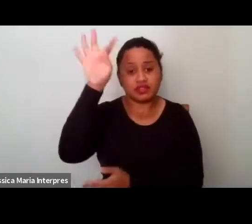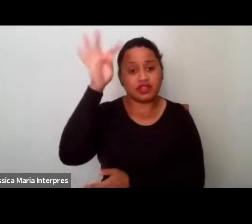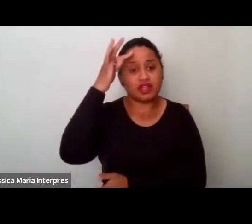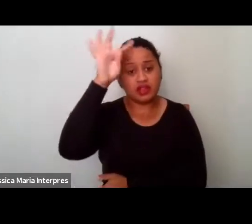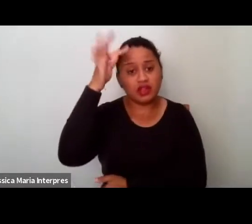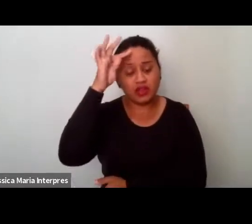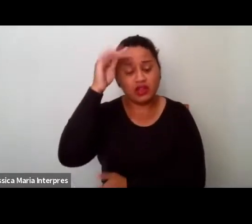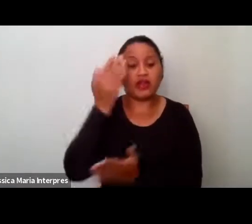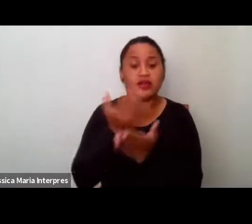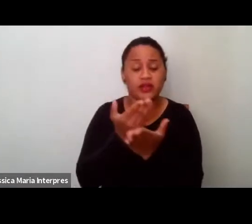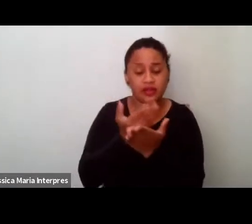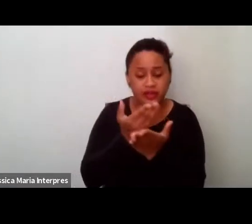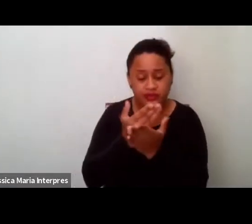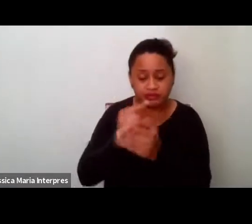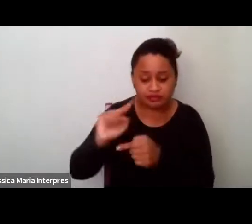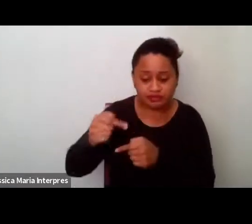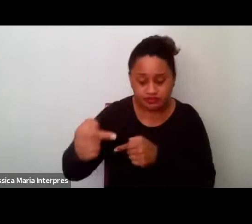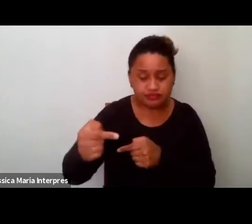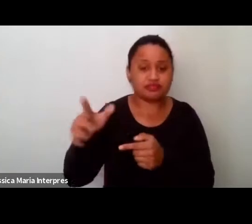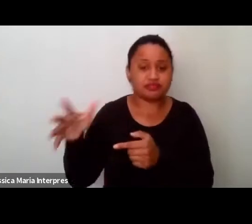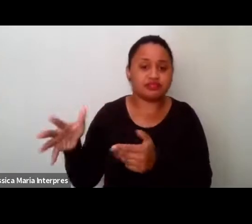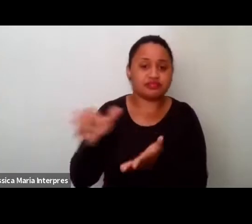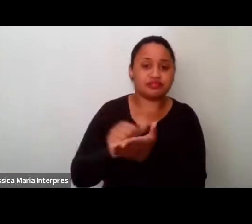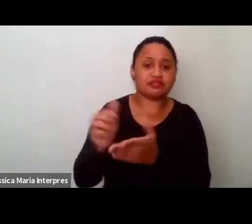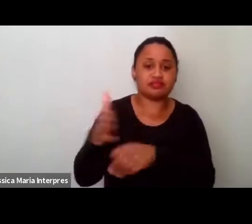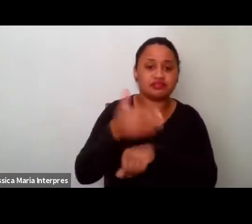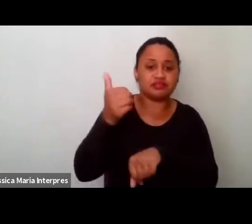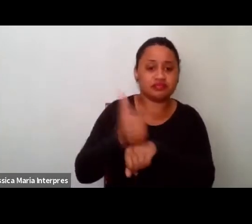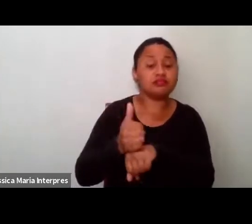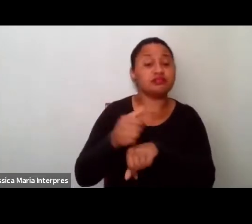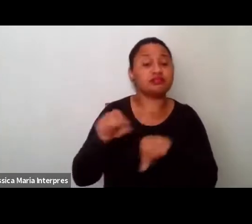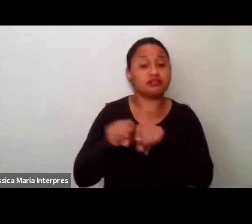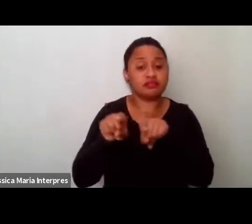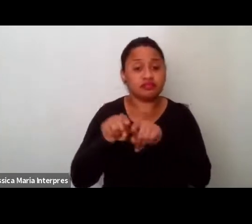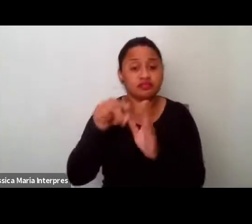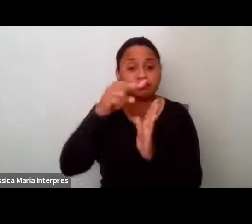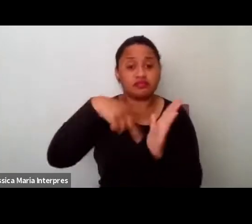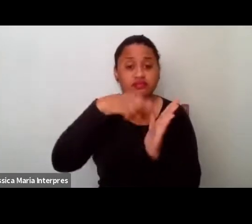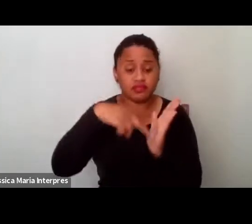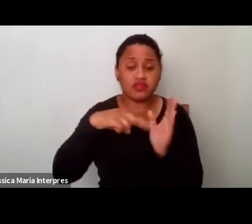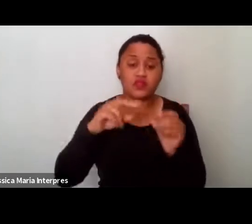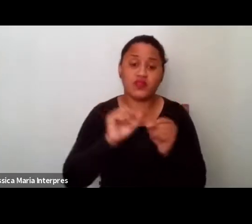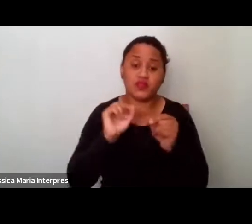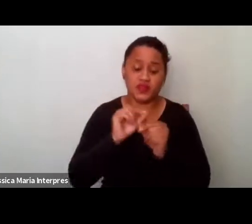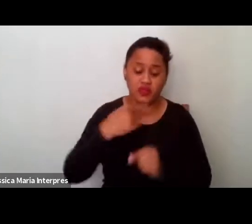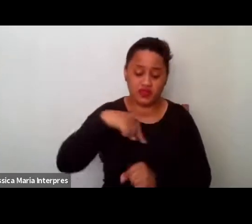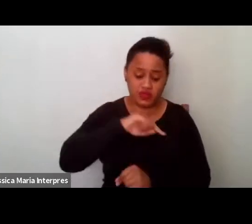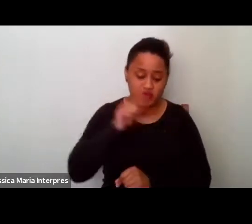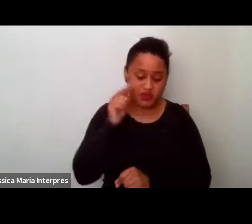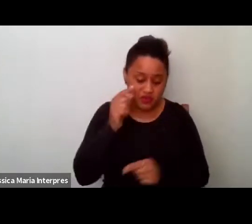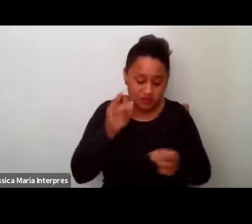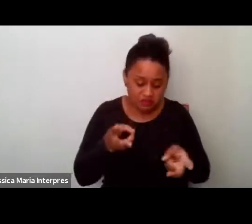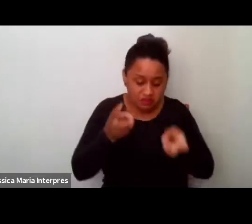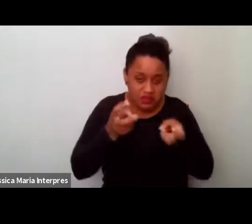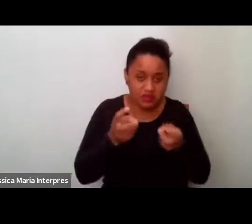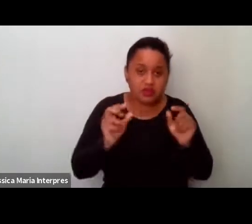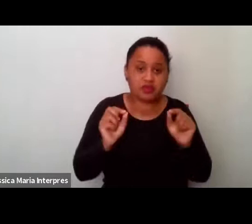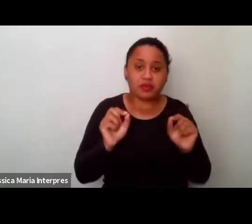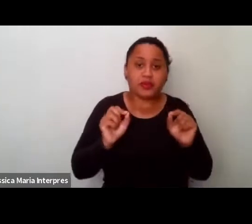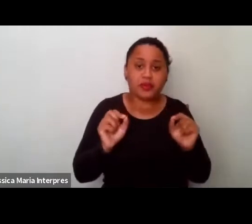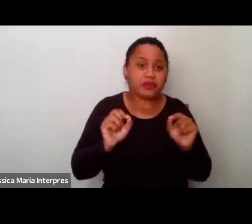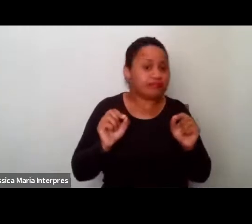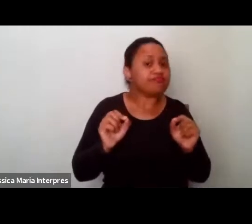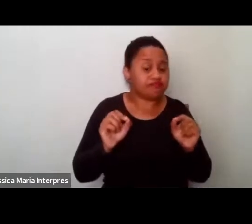-estruturalistas e chaves de leituras que permitem perceber uma relação